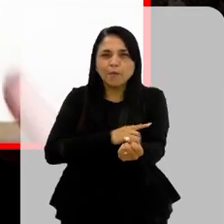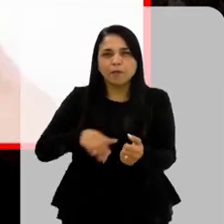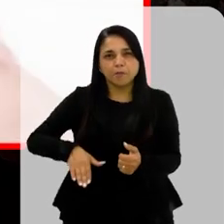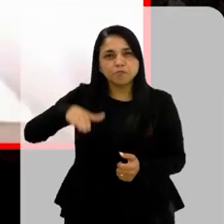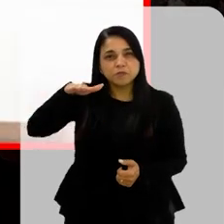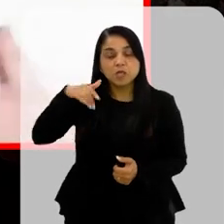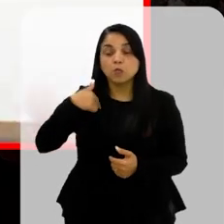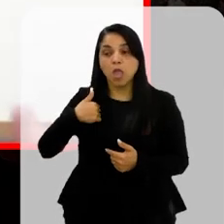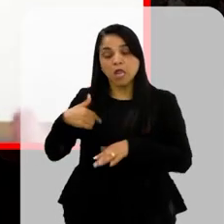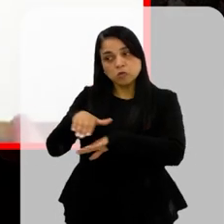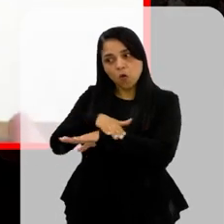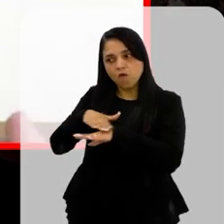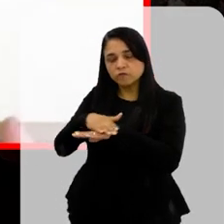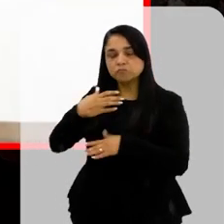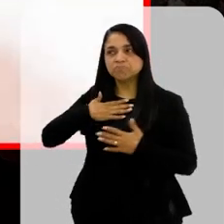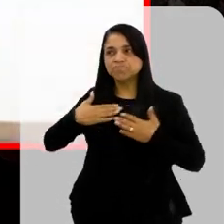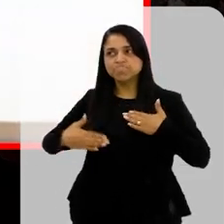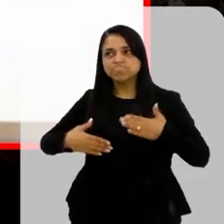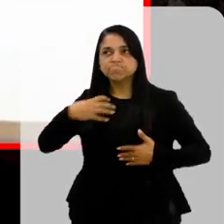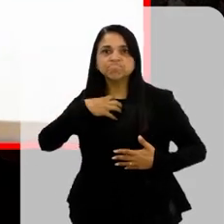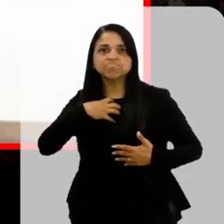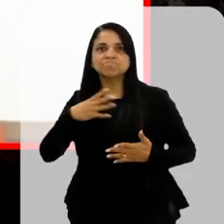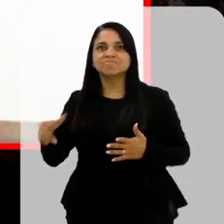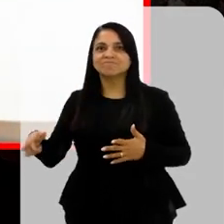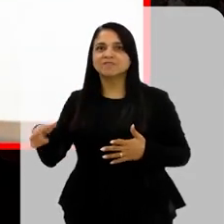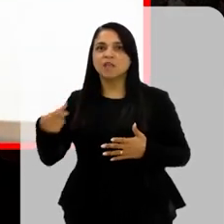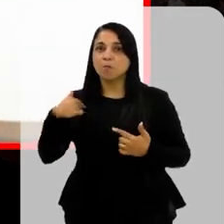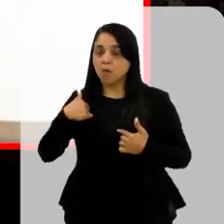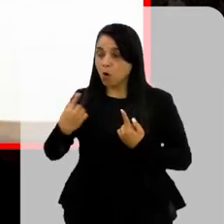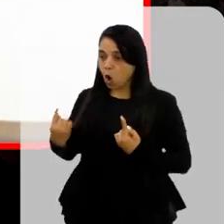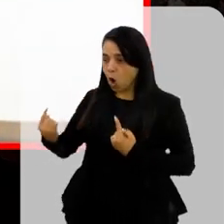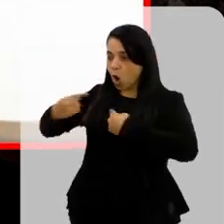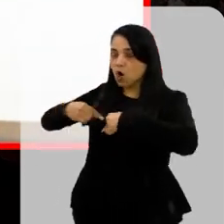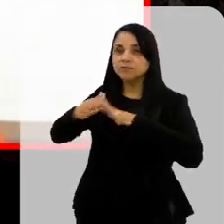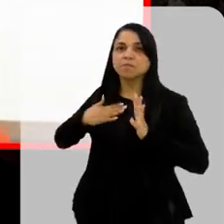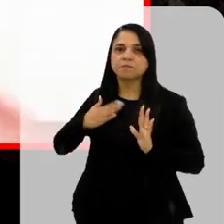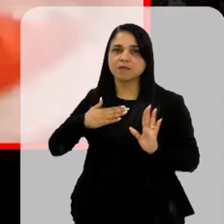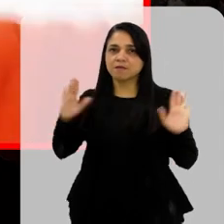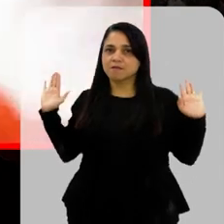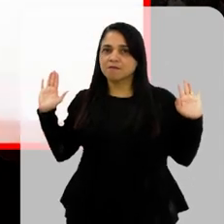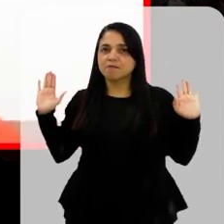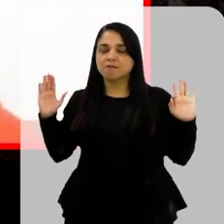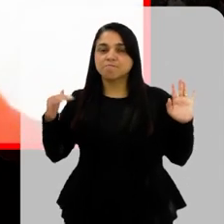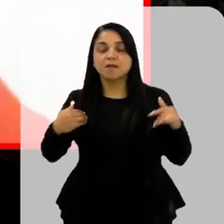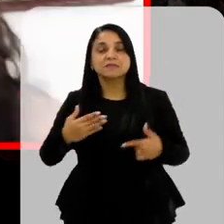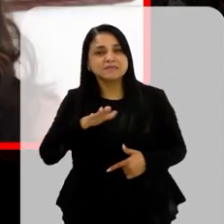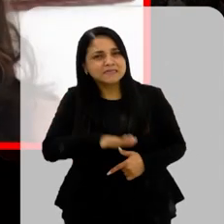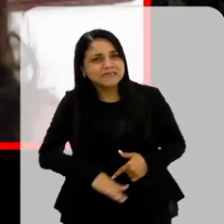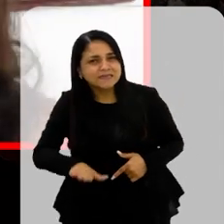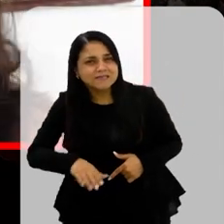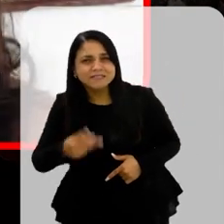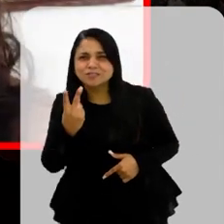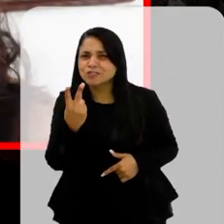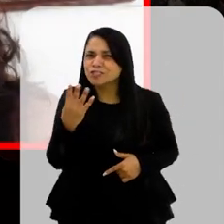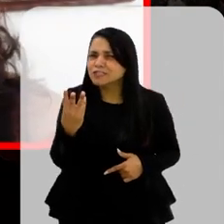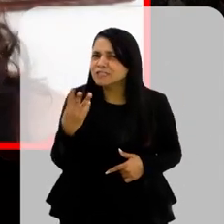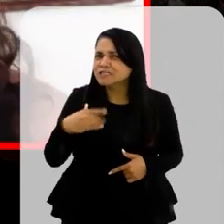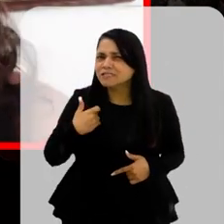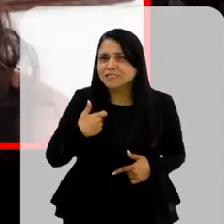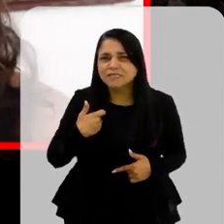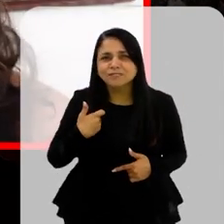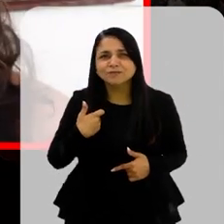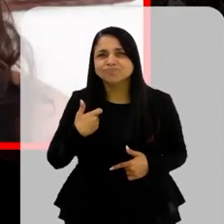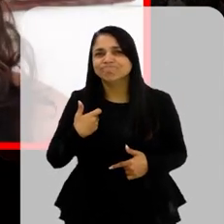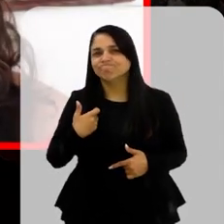tempo diabético Ele entrou num embate Comigo E ele fez o que ele achava Que ele tinha que fazer Mesmo indo contra mim Mas um menor De idade de 2, 3